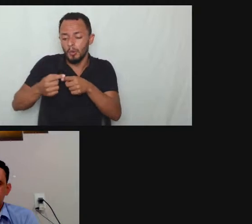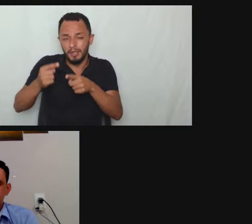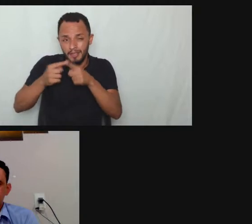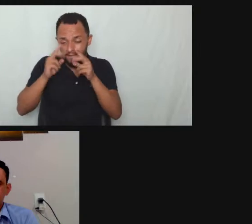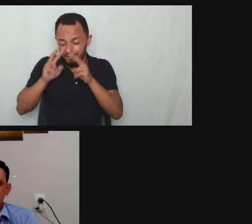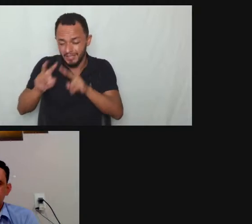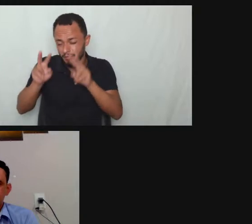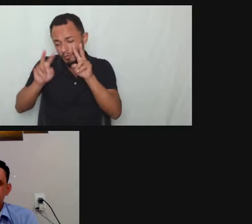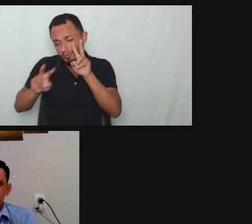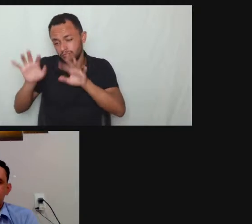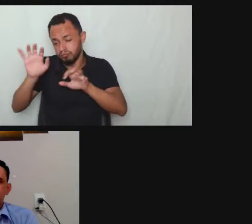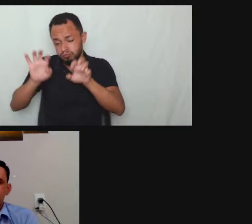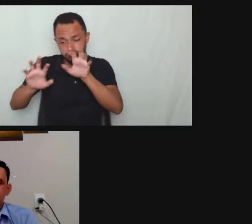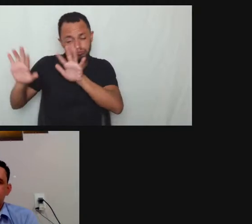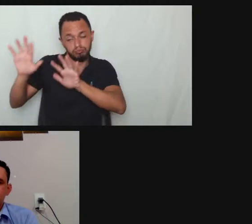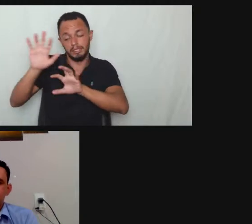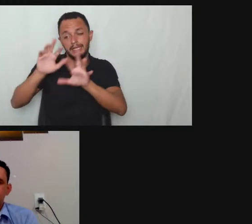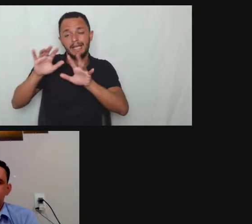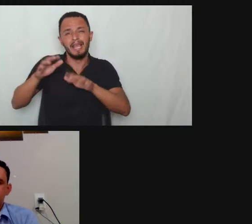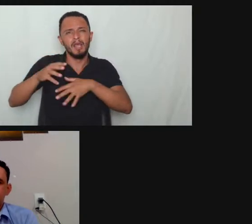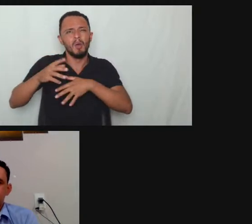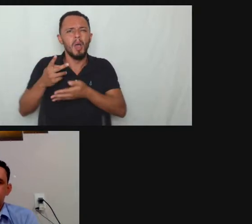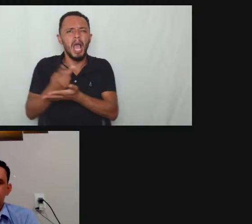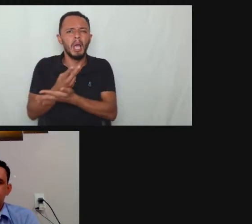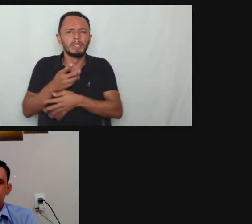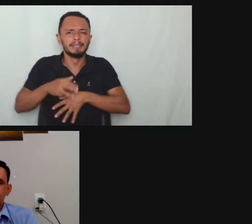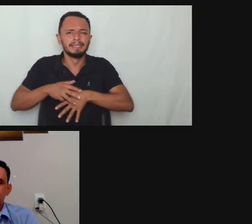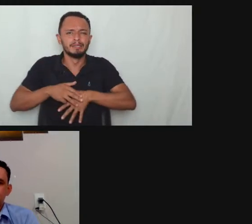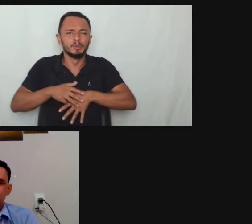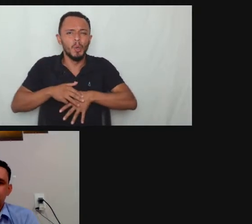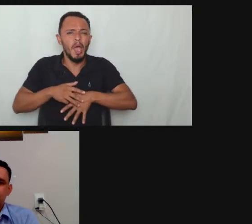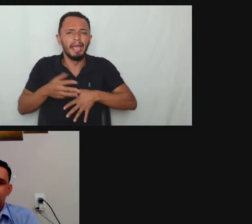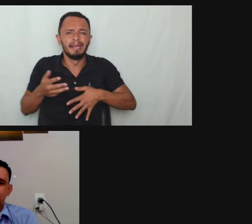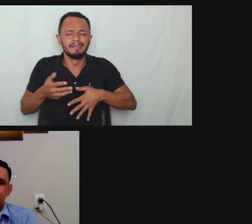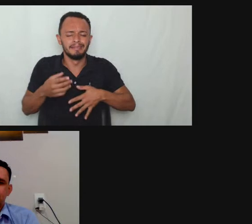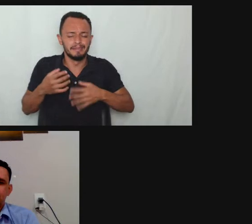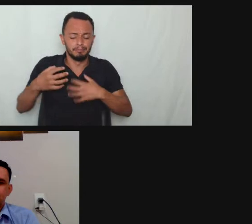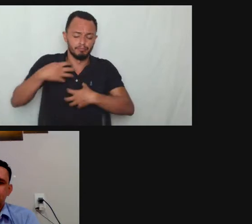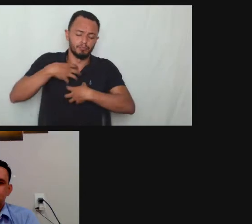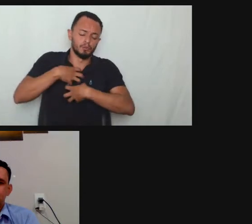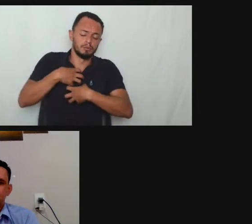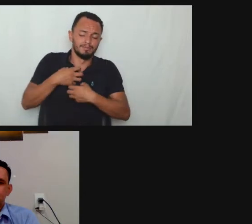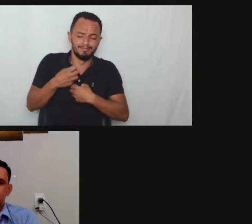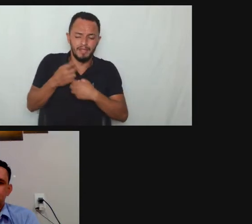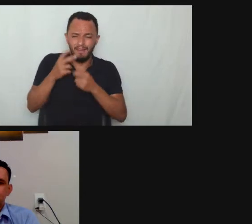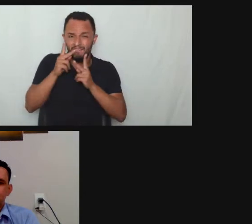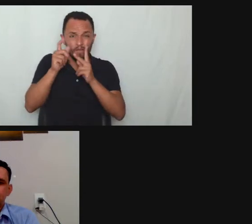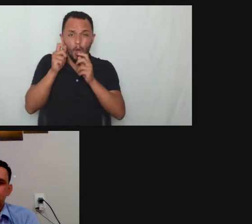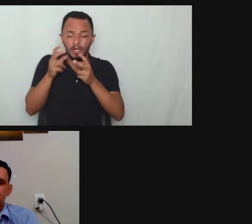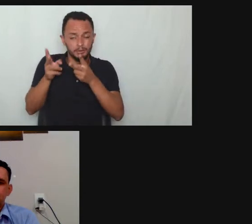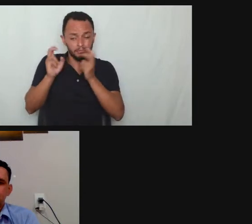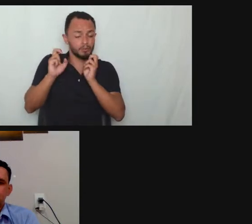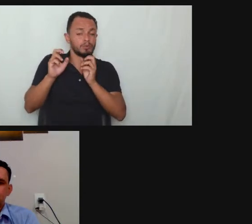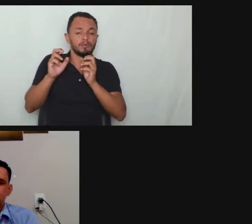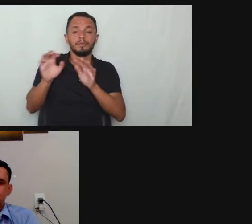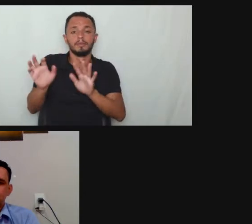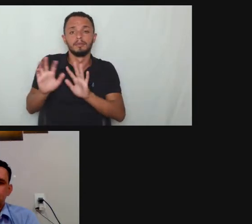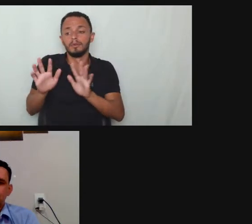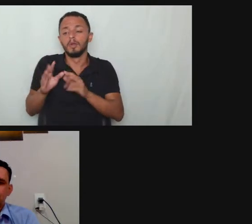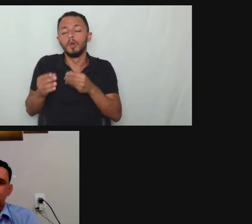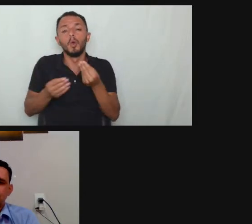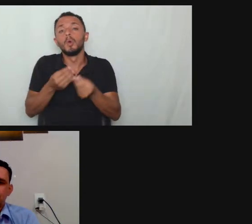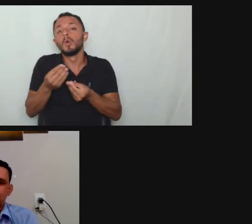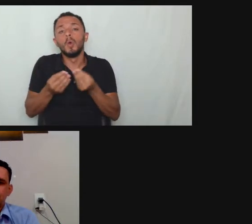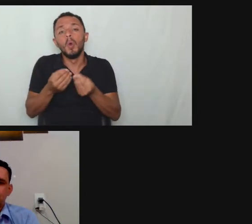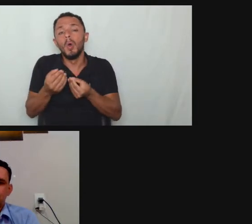sensoriais me fazem adoecer fisicamente como se daria essa solicitação para que não seja tida como inapta